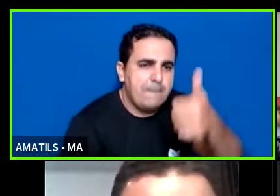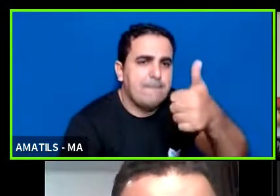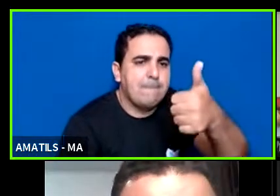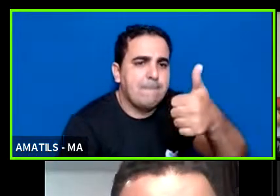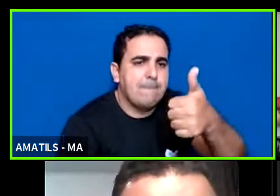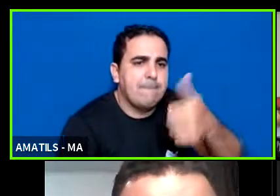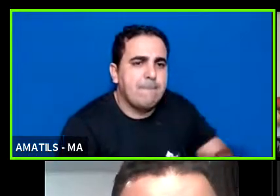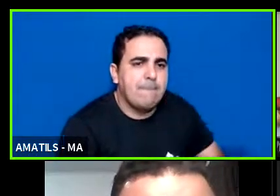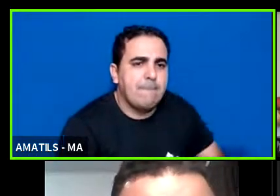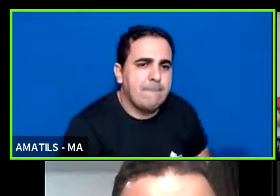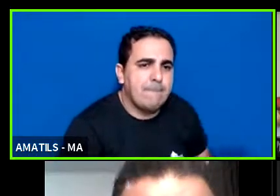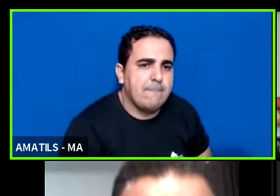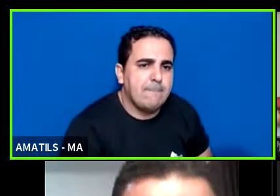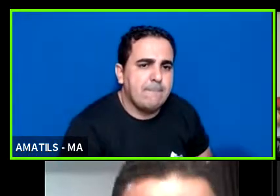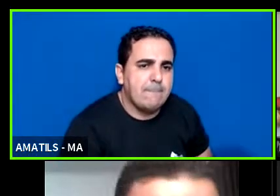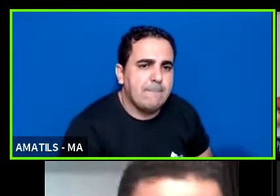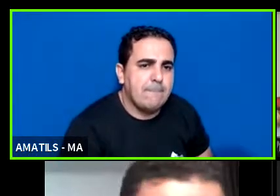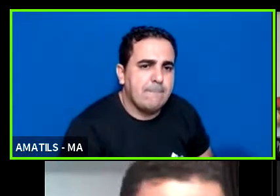pode começar